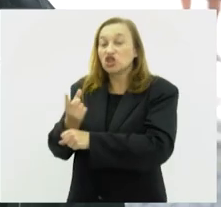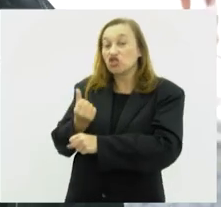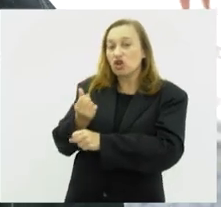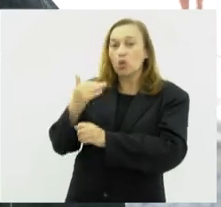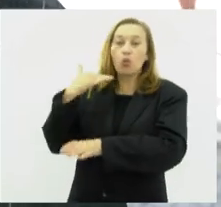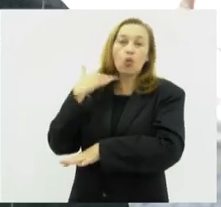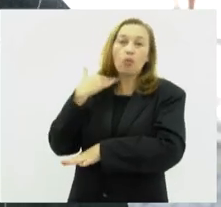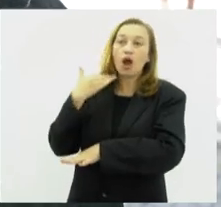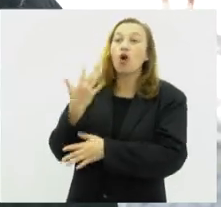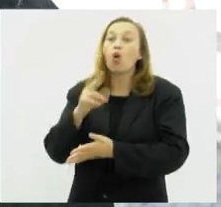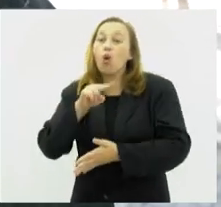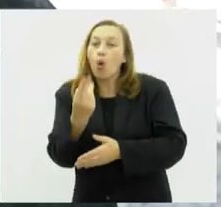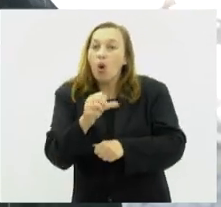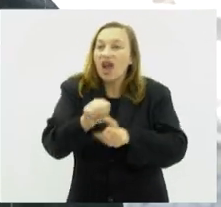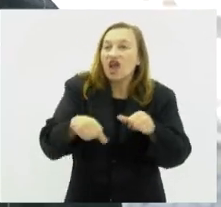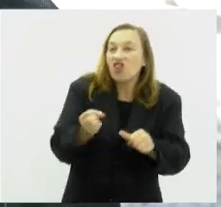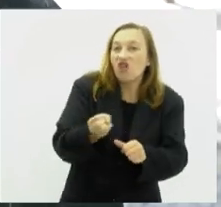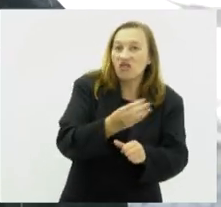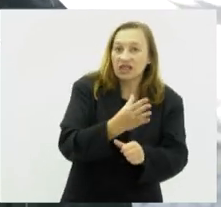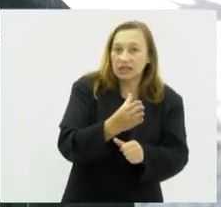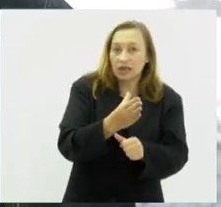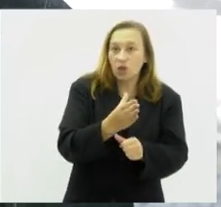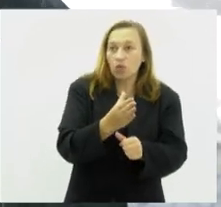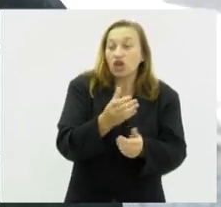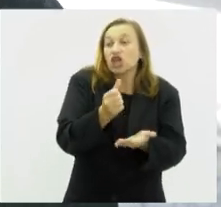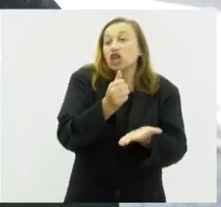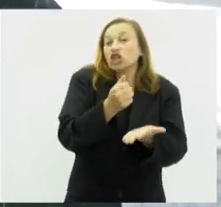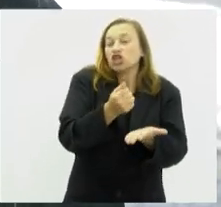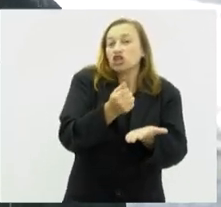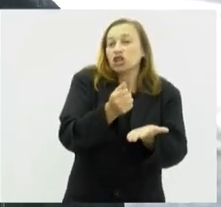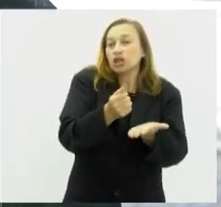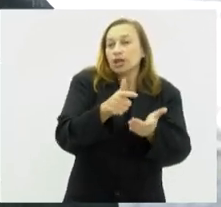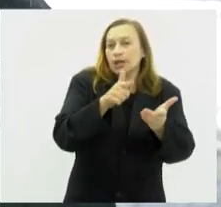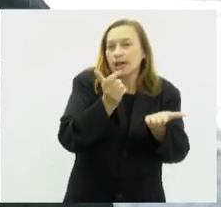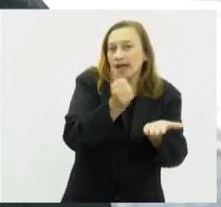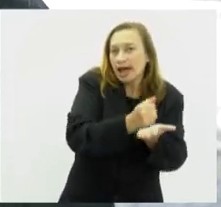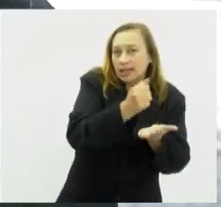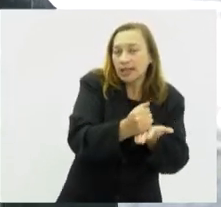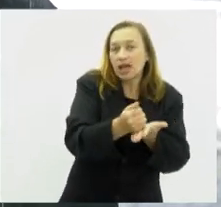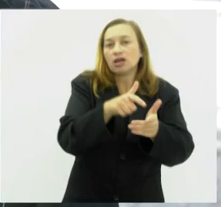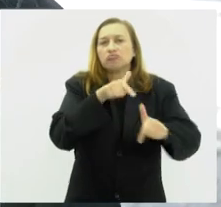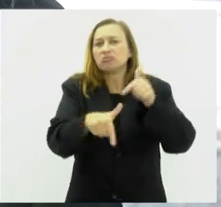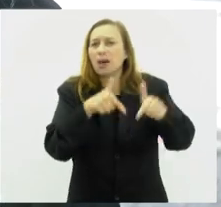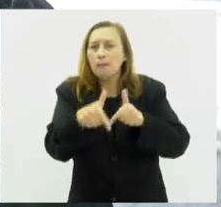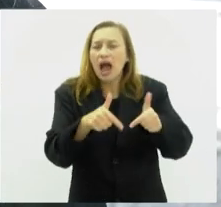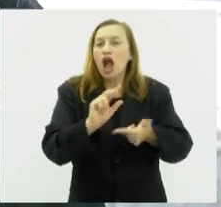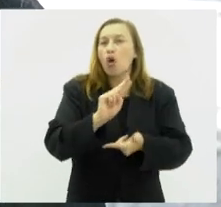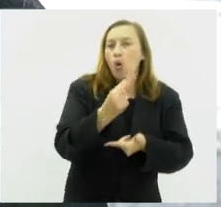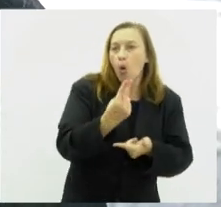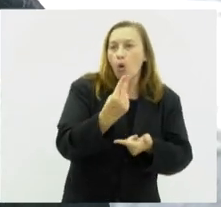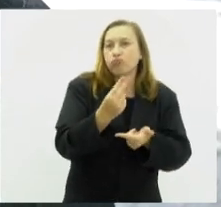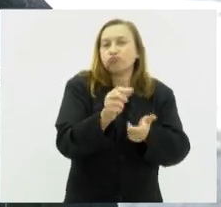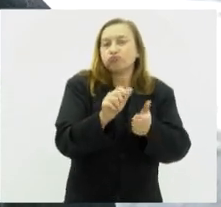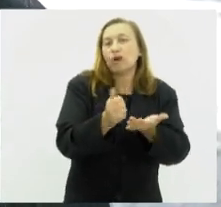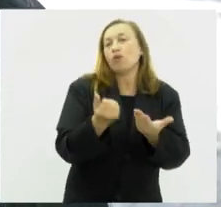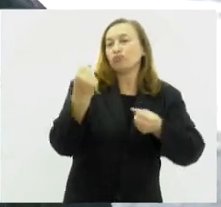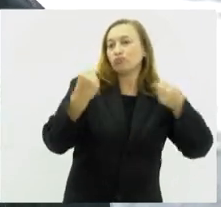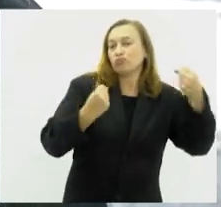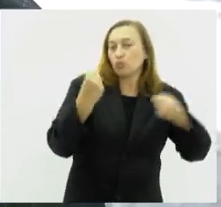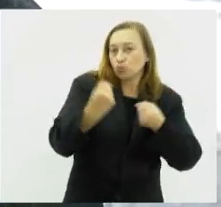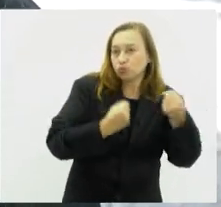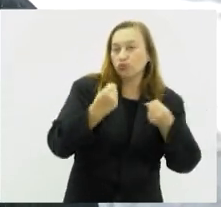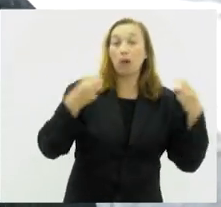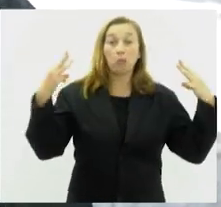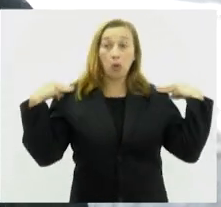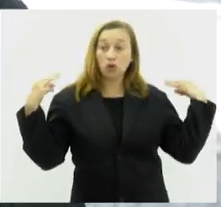renovação da sua carteira de motorista, carteira de trabalho, passaporte, isso tudo eles vão cruzar os dados e eles já vão